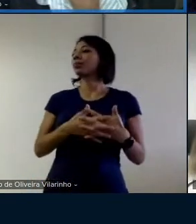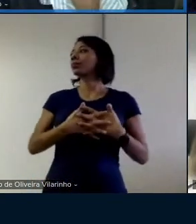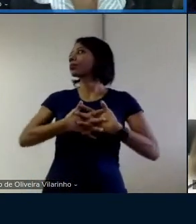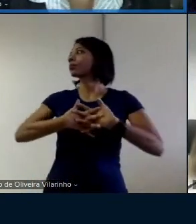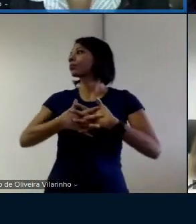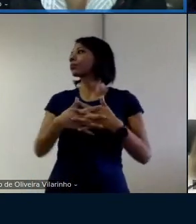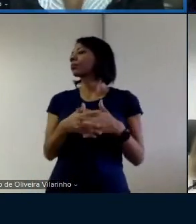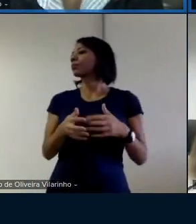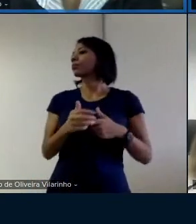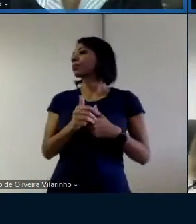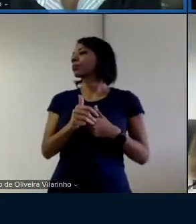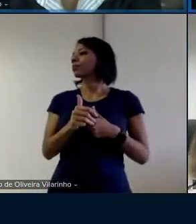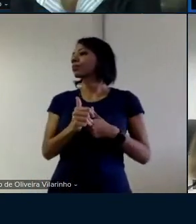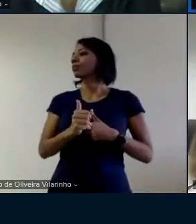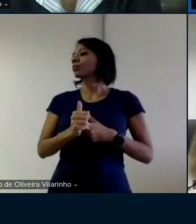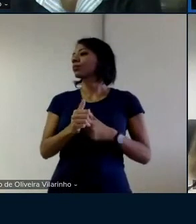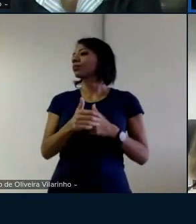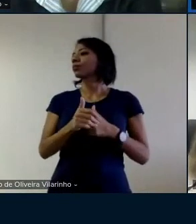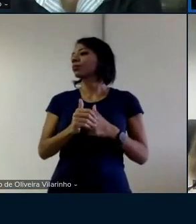o tempo